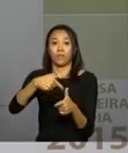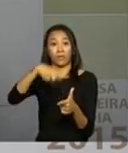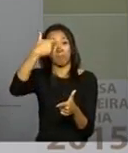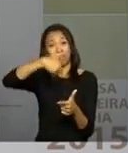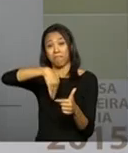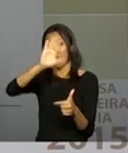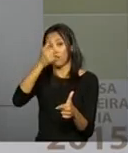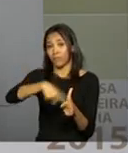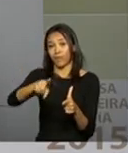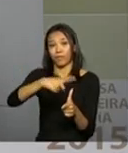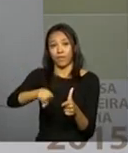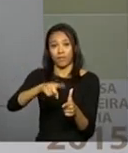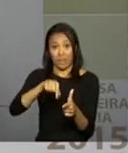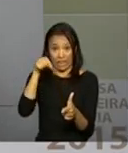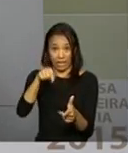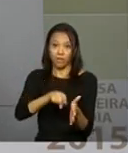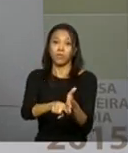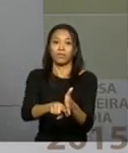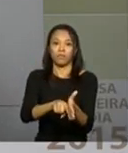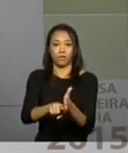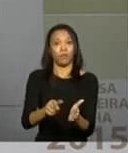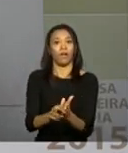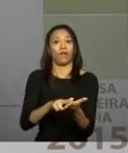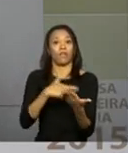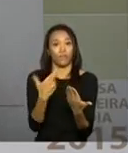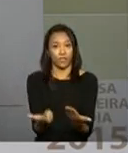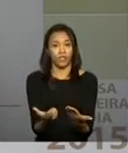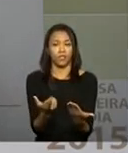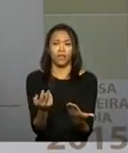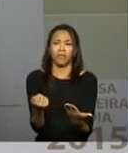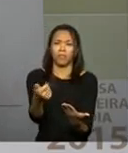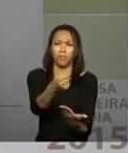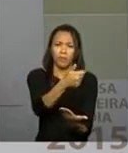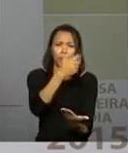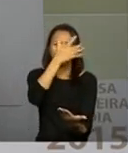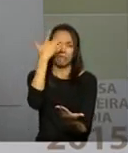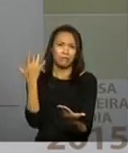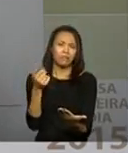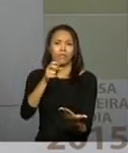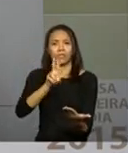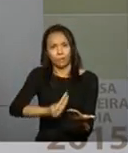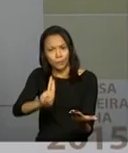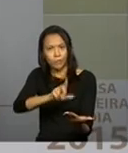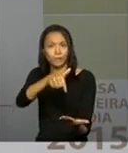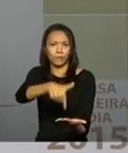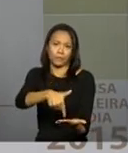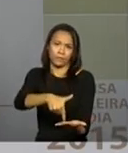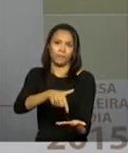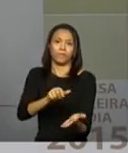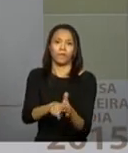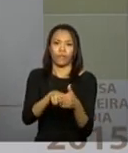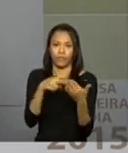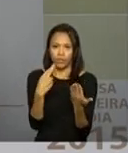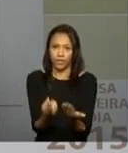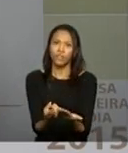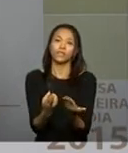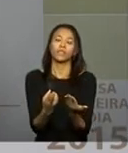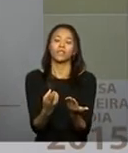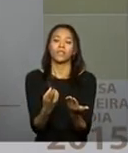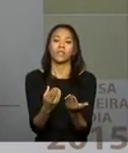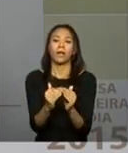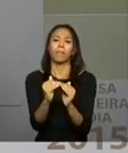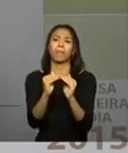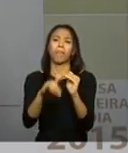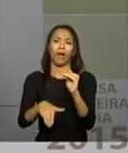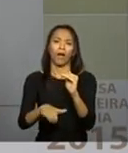problemas nessa pesquisa. Tem a menor presença, você tem aqui um problema, você tem uns índices que